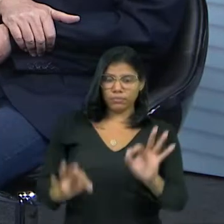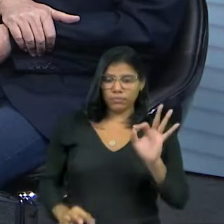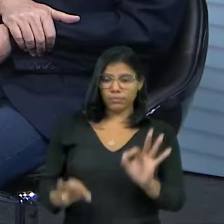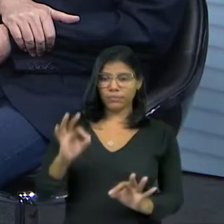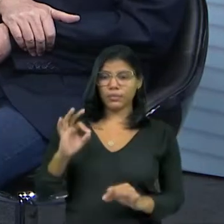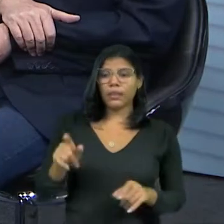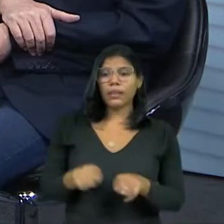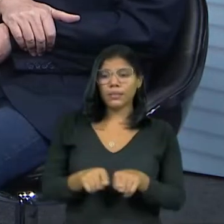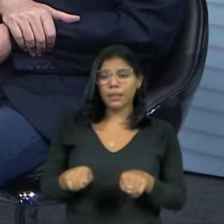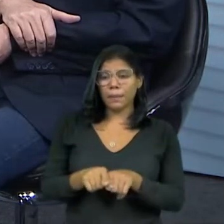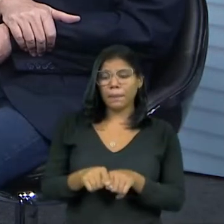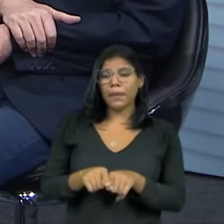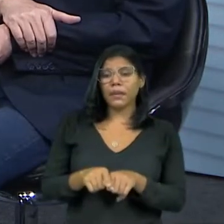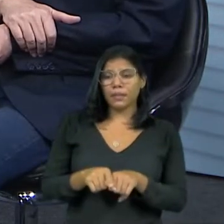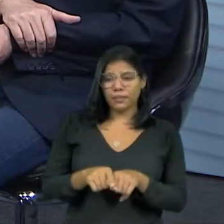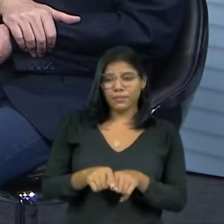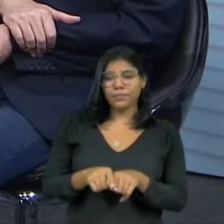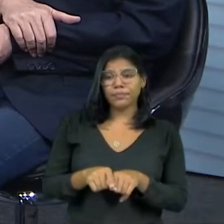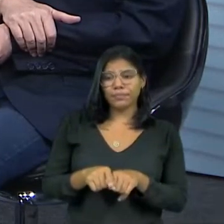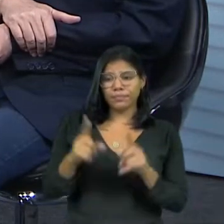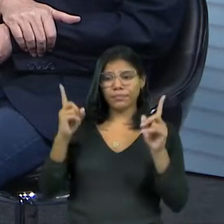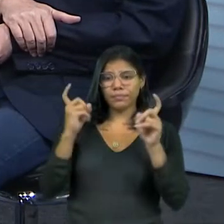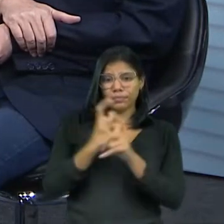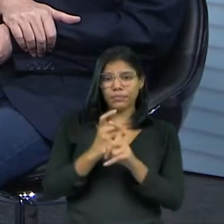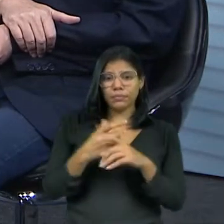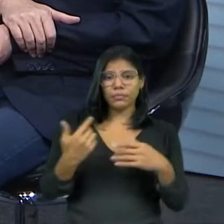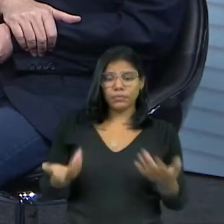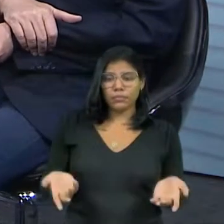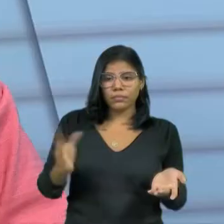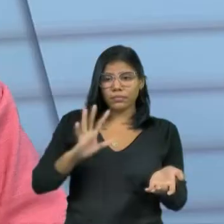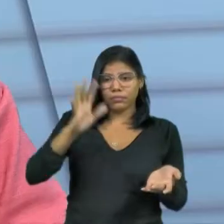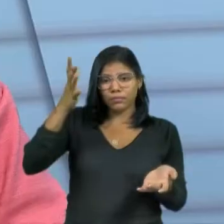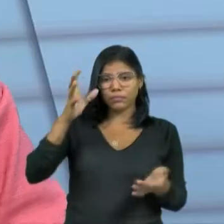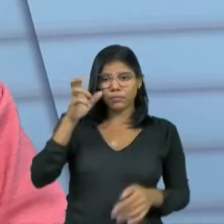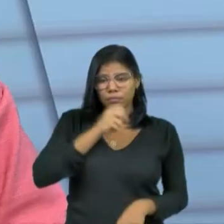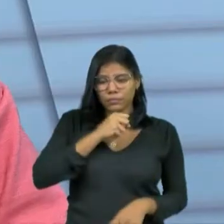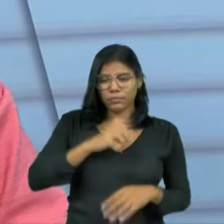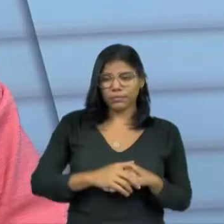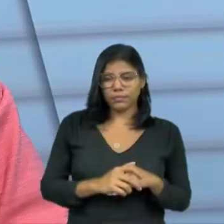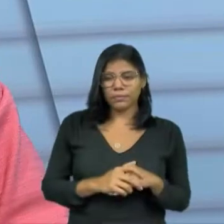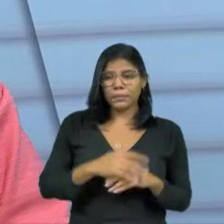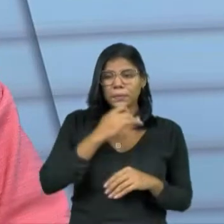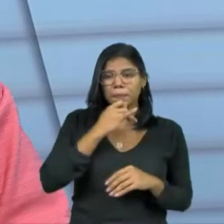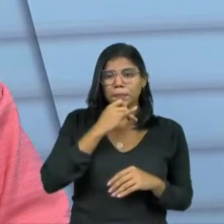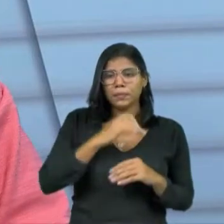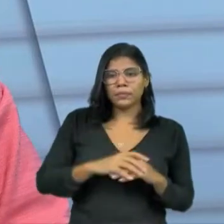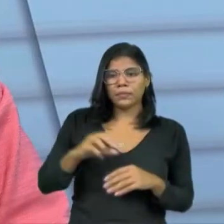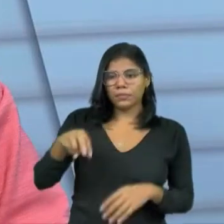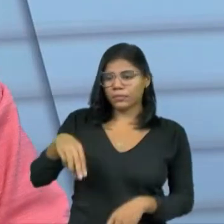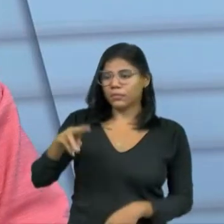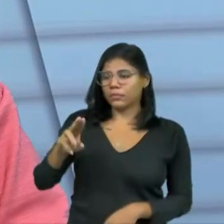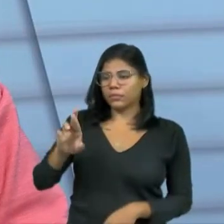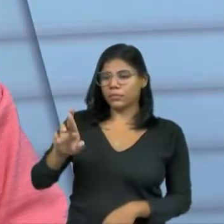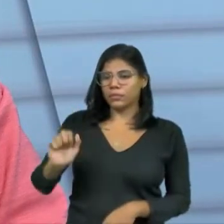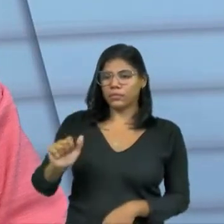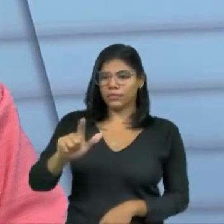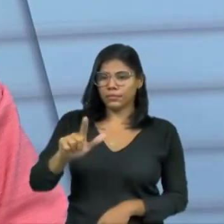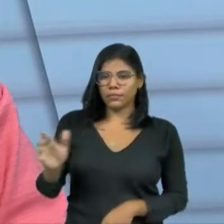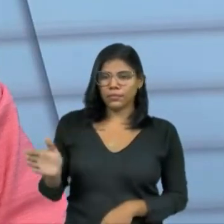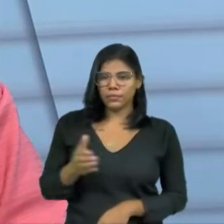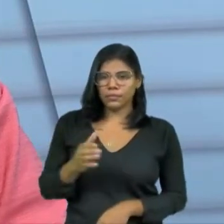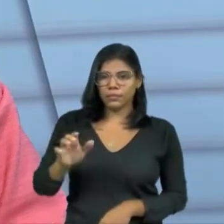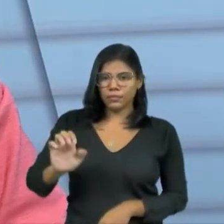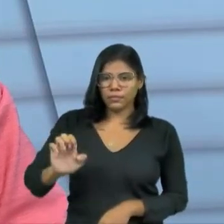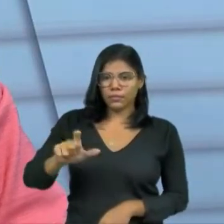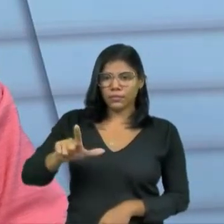eleitoral, também é muito curto. Muito curto. Então, as decisões, elas são rápidas. Tanto é que o nosso mural eletrônico, onde se